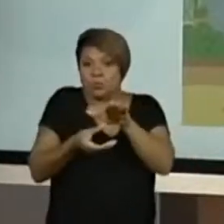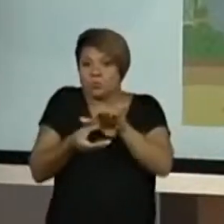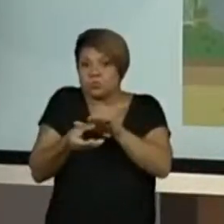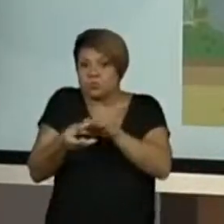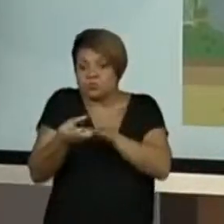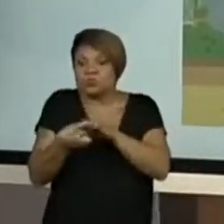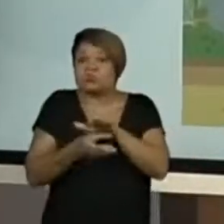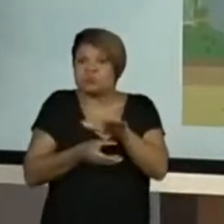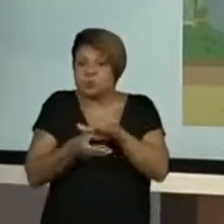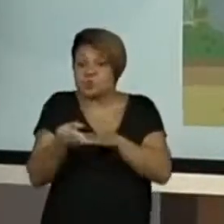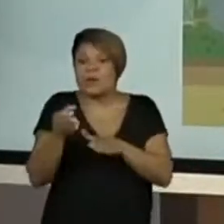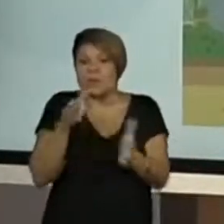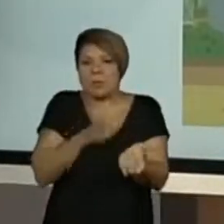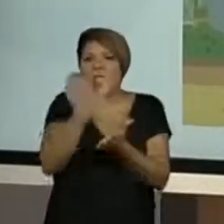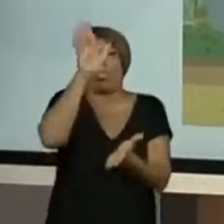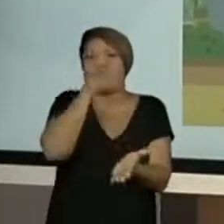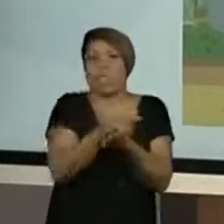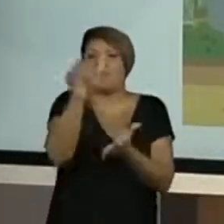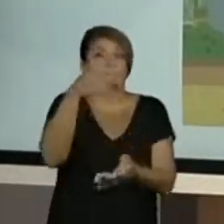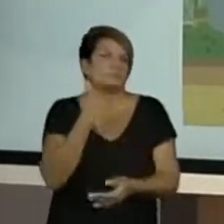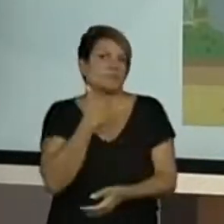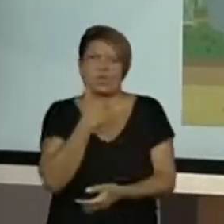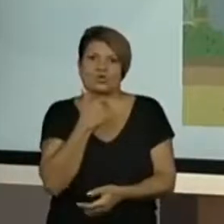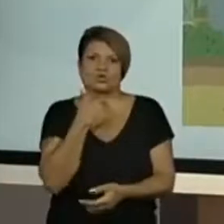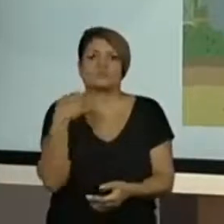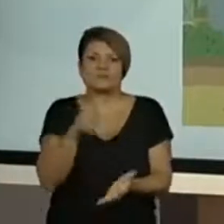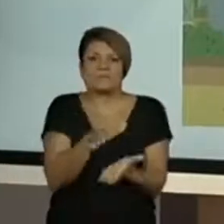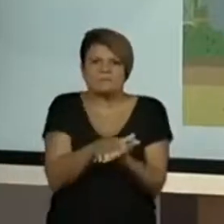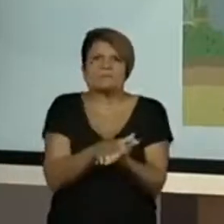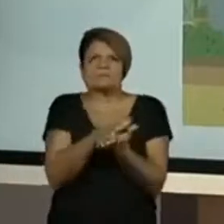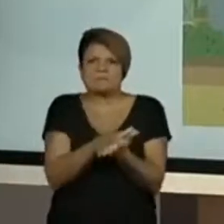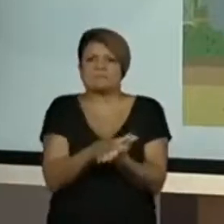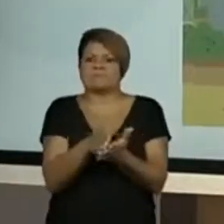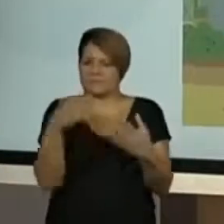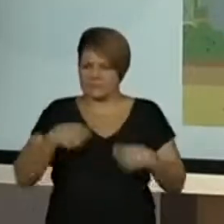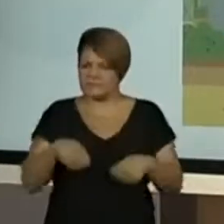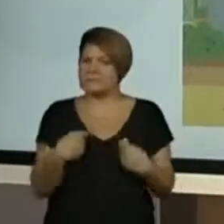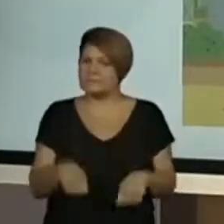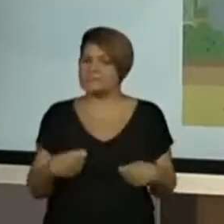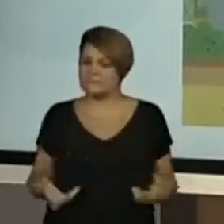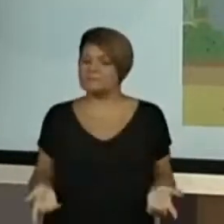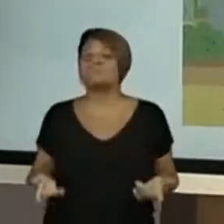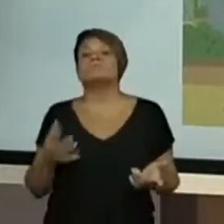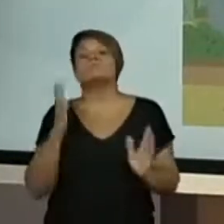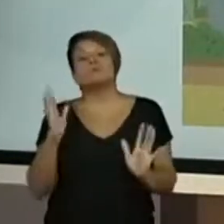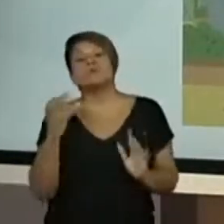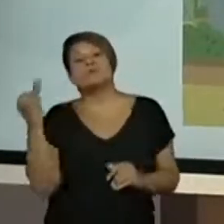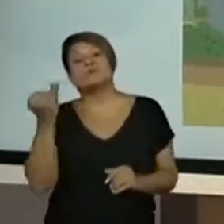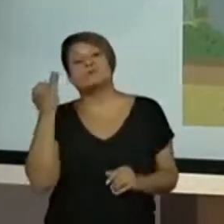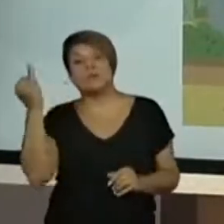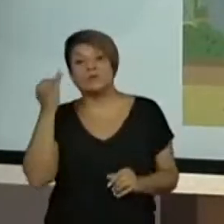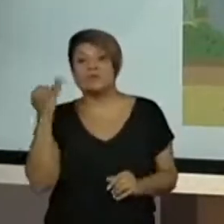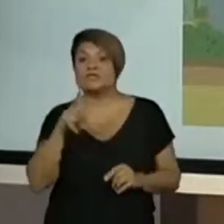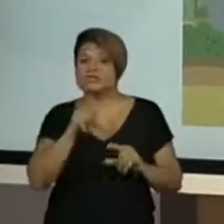emborrachado, porque eles precisam ali estar toda hora movimentando o pé. Então, é muito importante a escolha dos